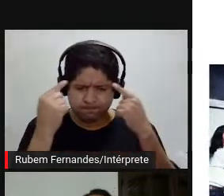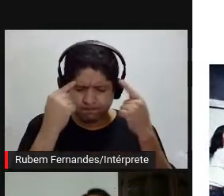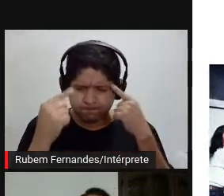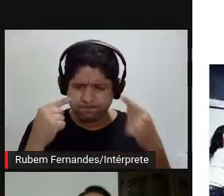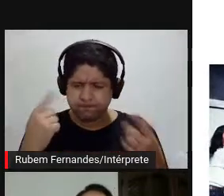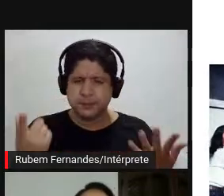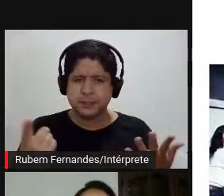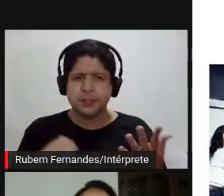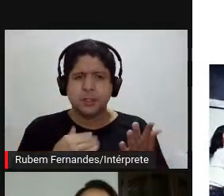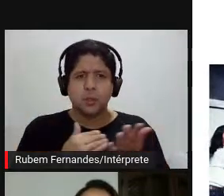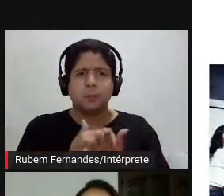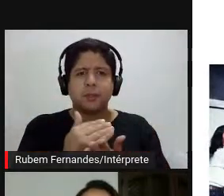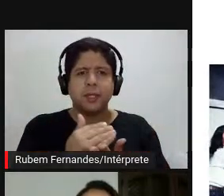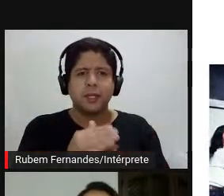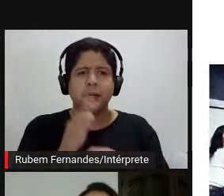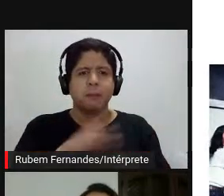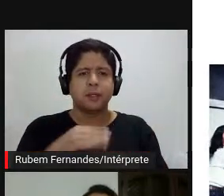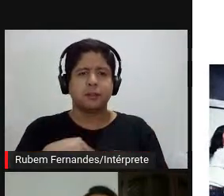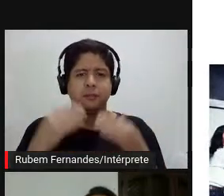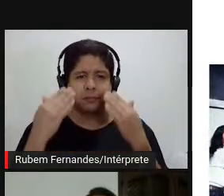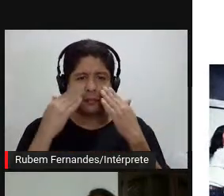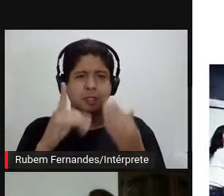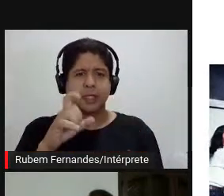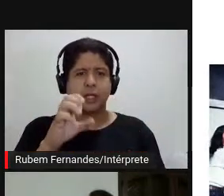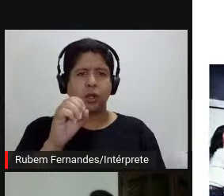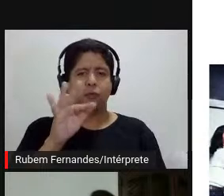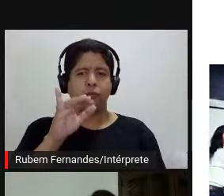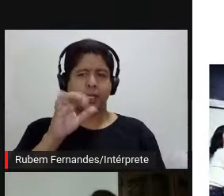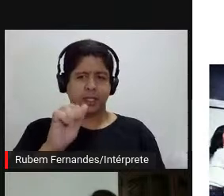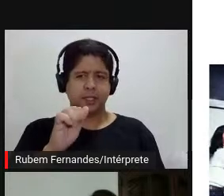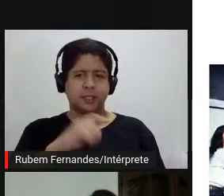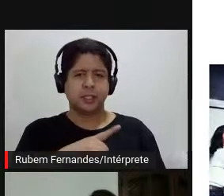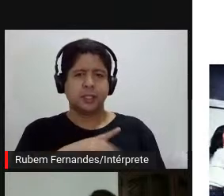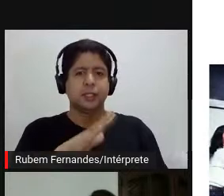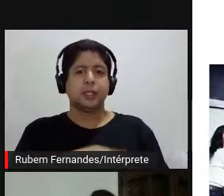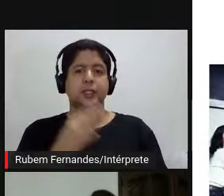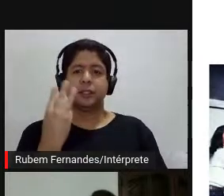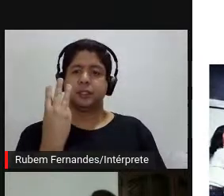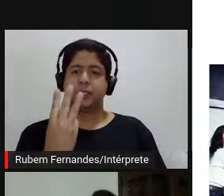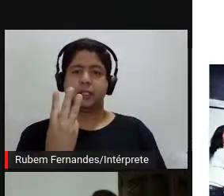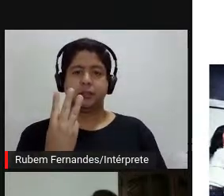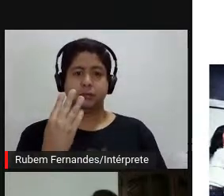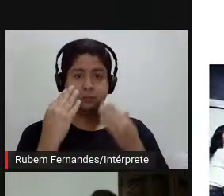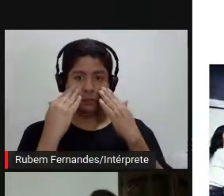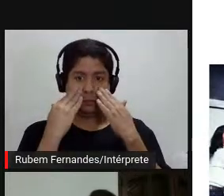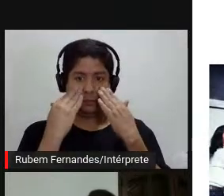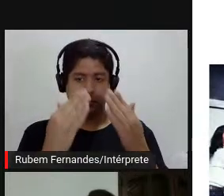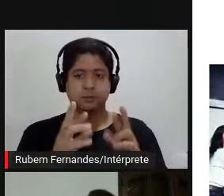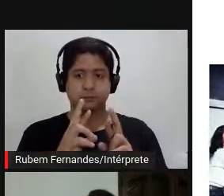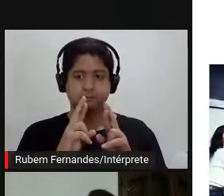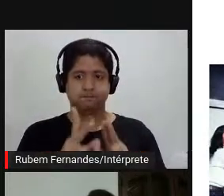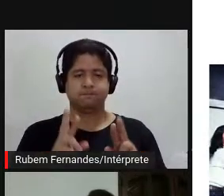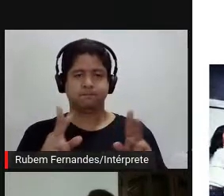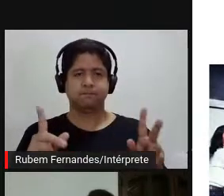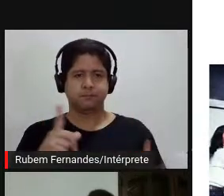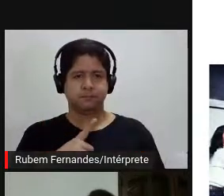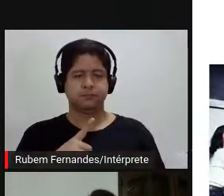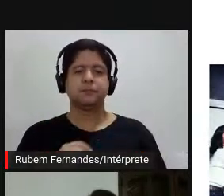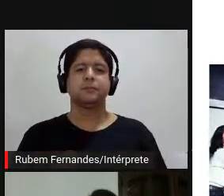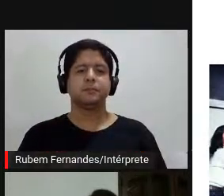uma exposição do Hélio Oiticica, aqui a gente tem três exposições diferentes, que tem